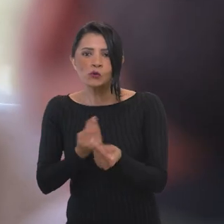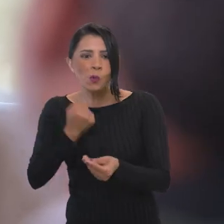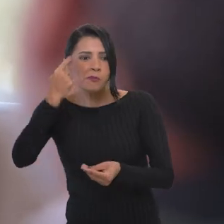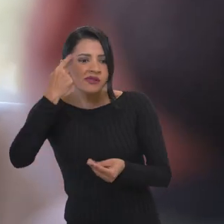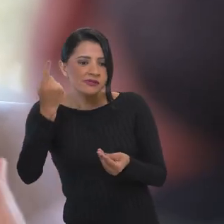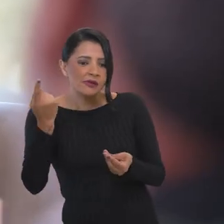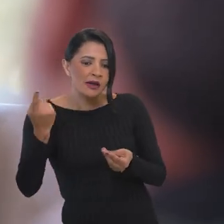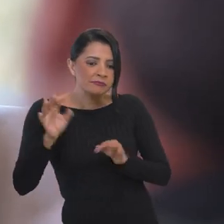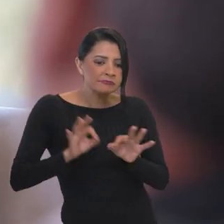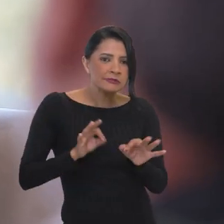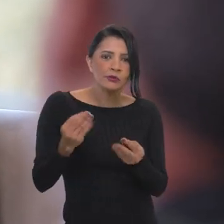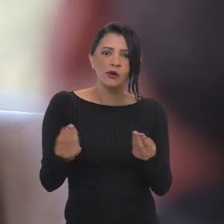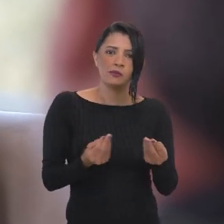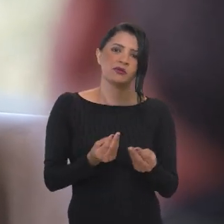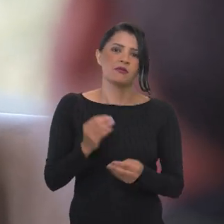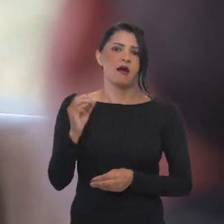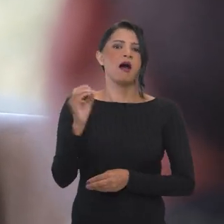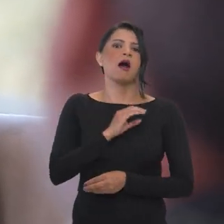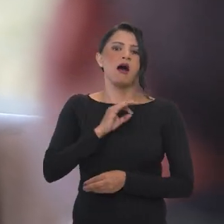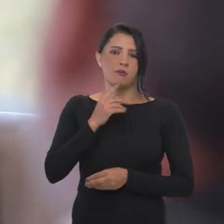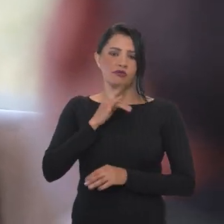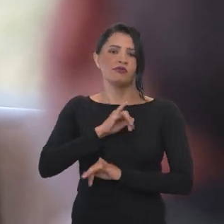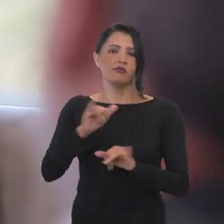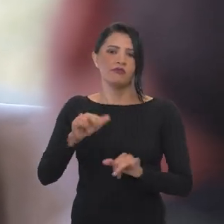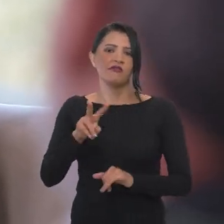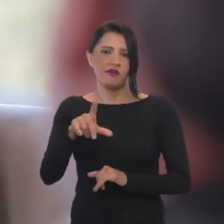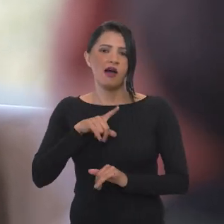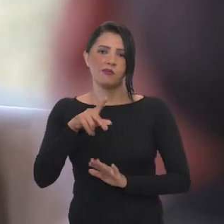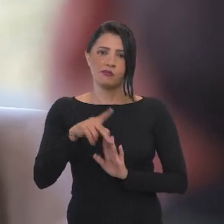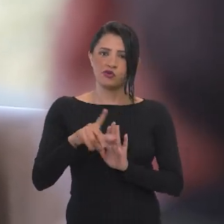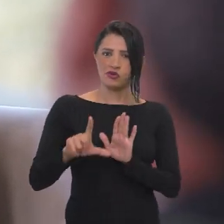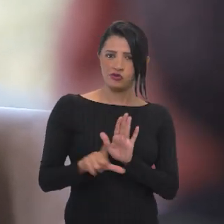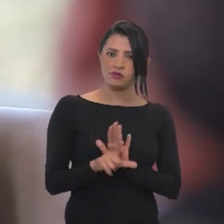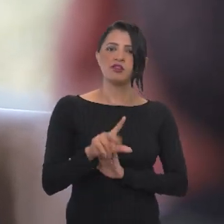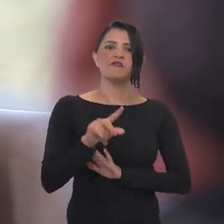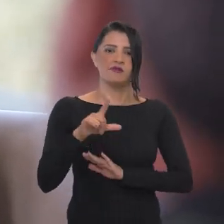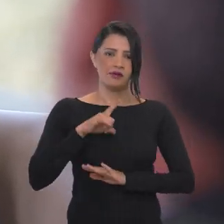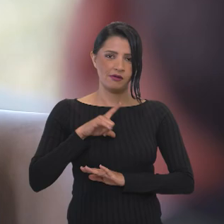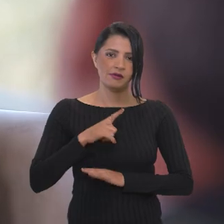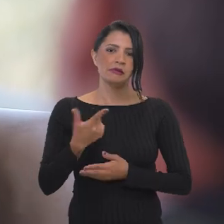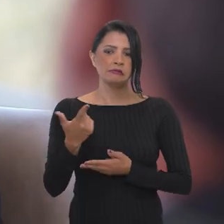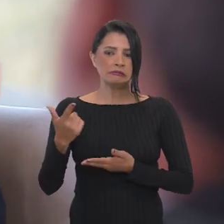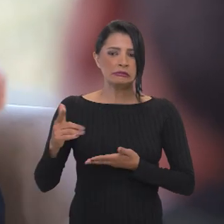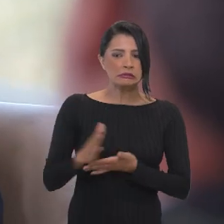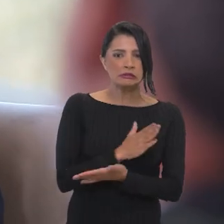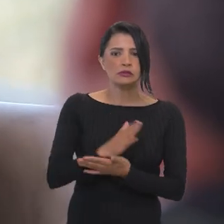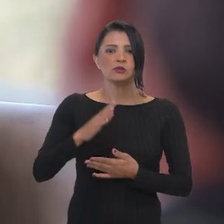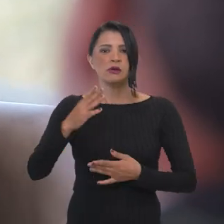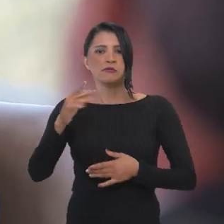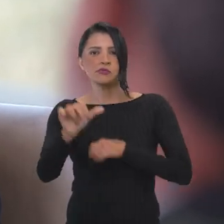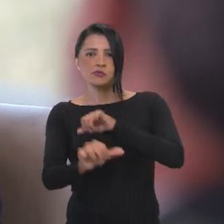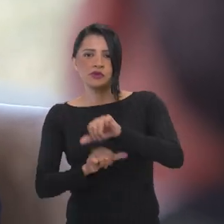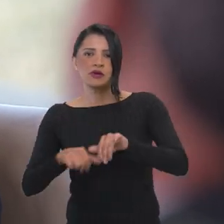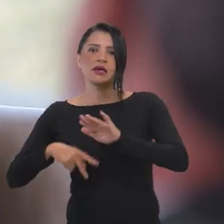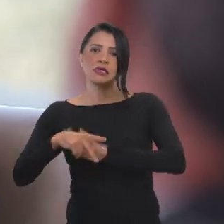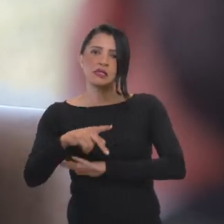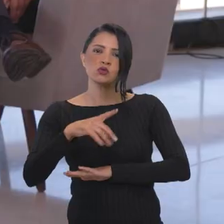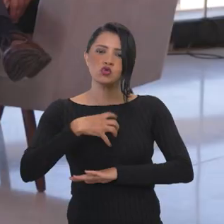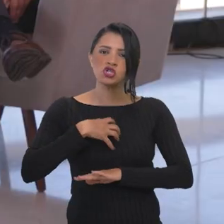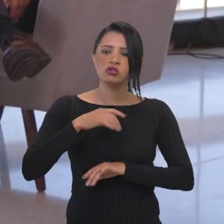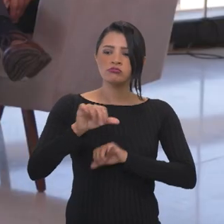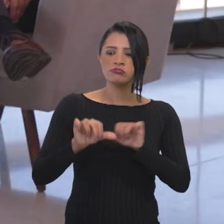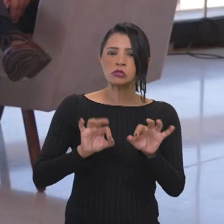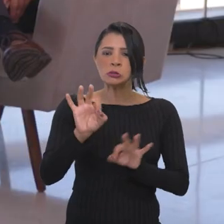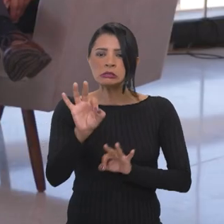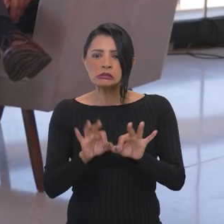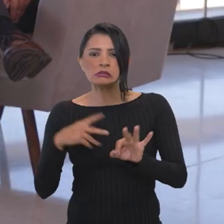processo. Em breve, a gente deve soltar um projeto de lei, provavelmente, com algumas mudanças na própria maneira de